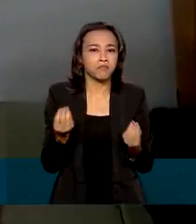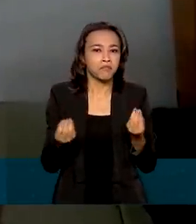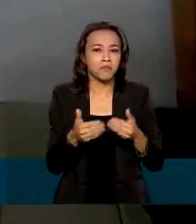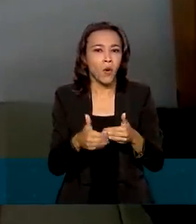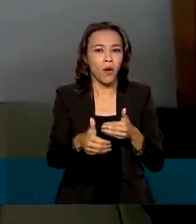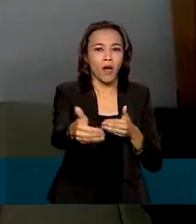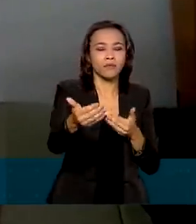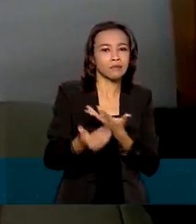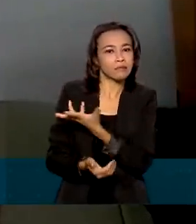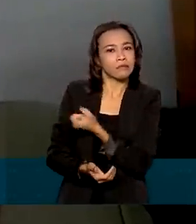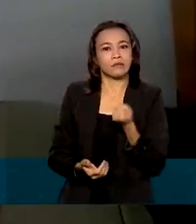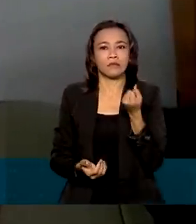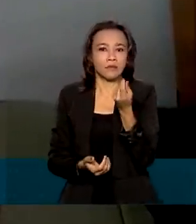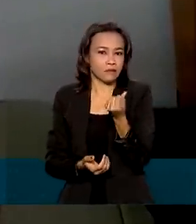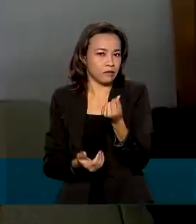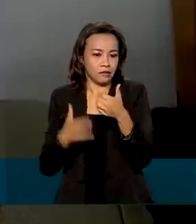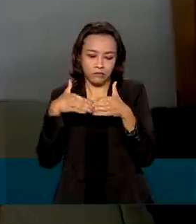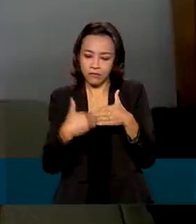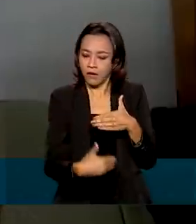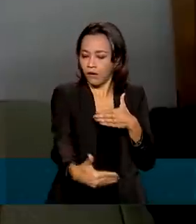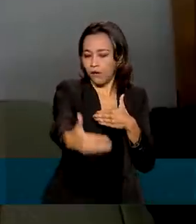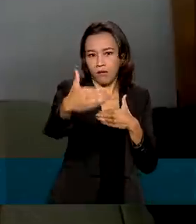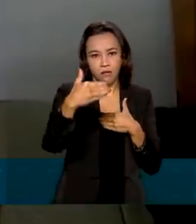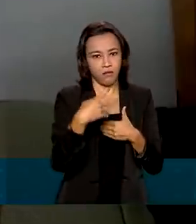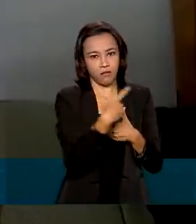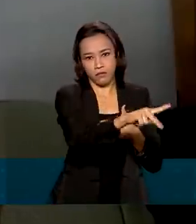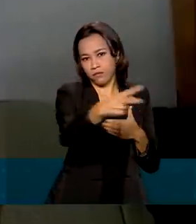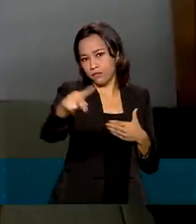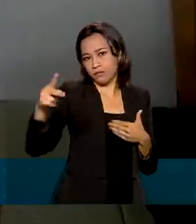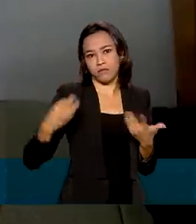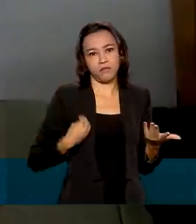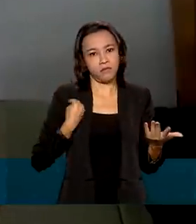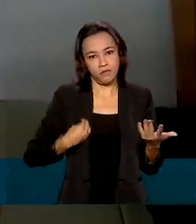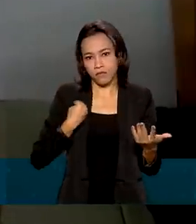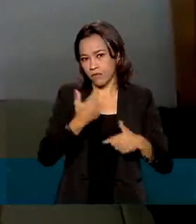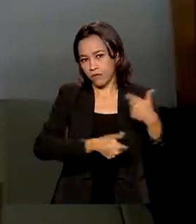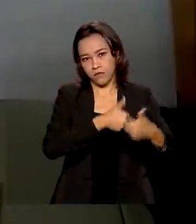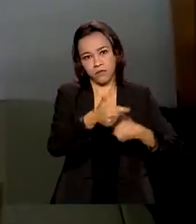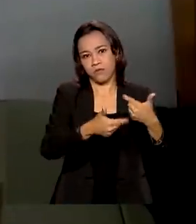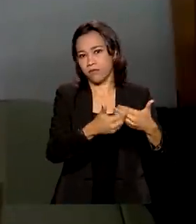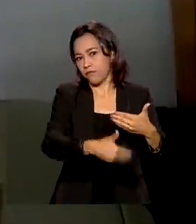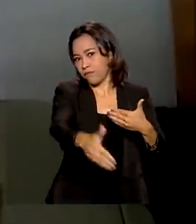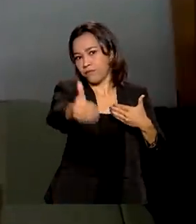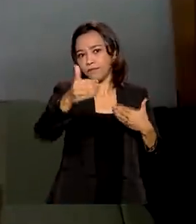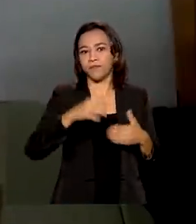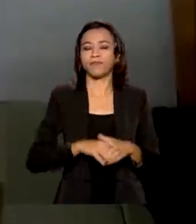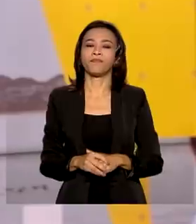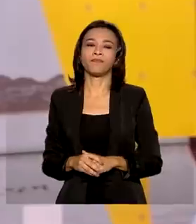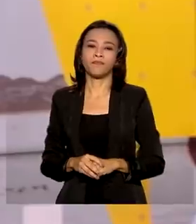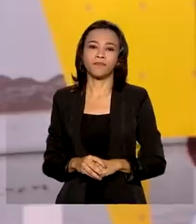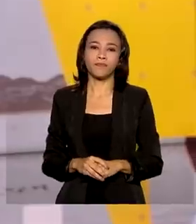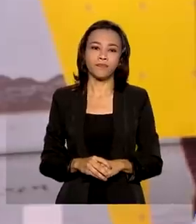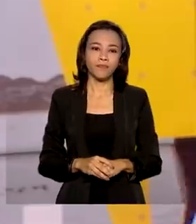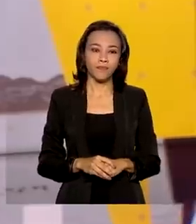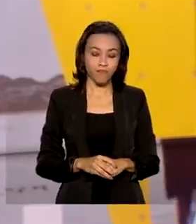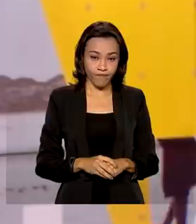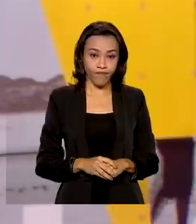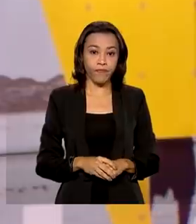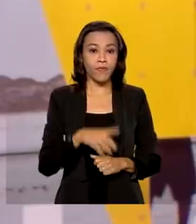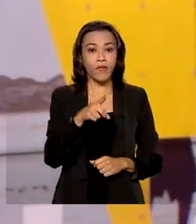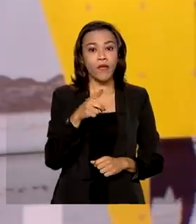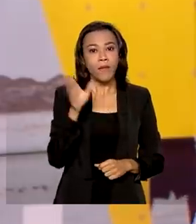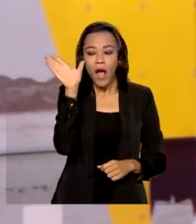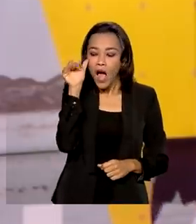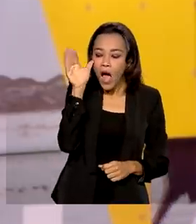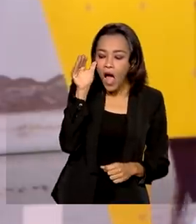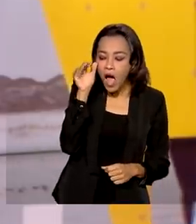longo das suas atividades produtivas. A consulta